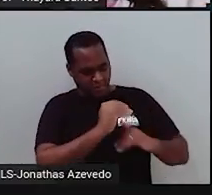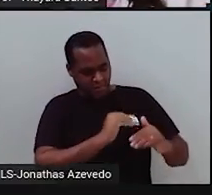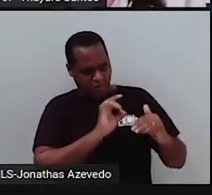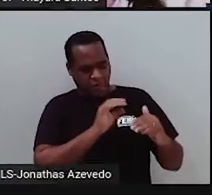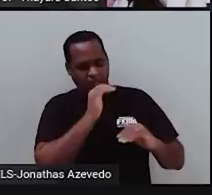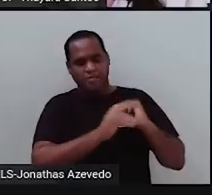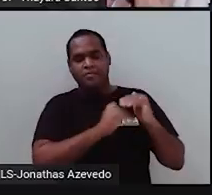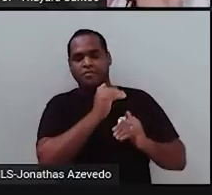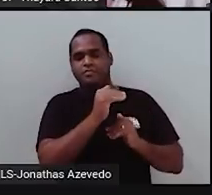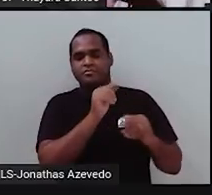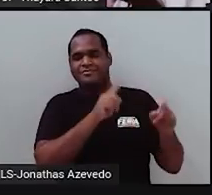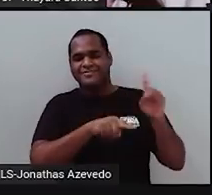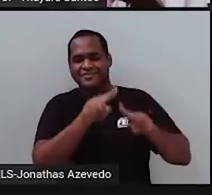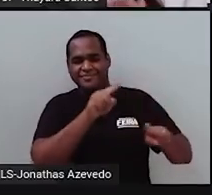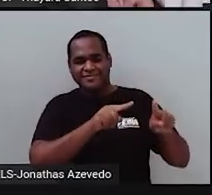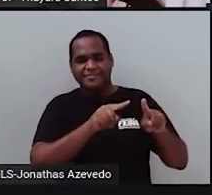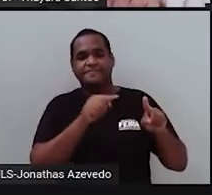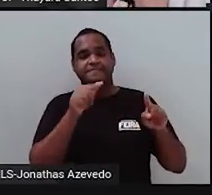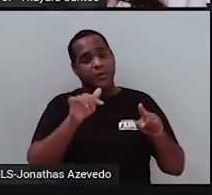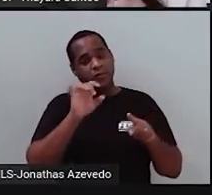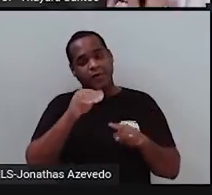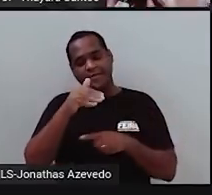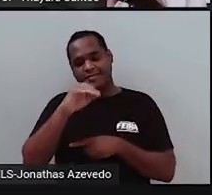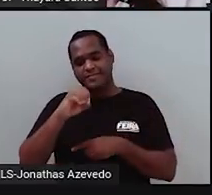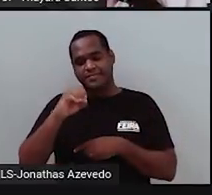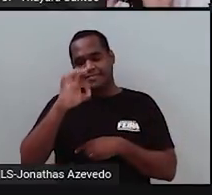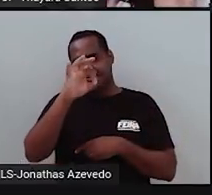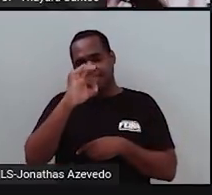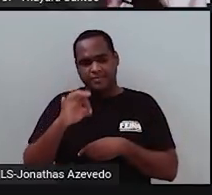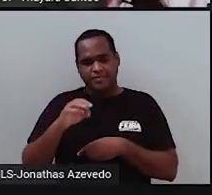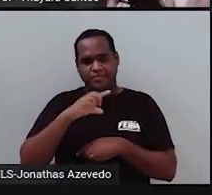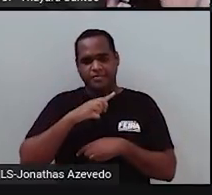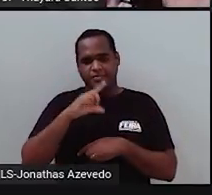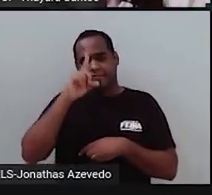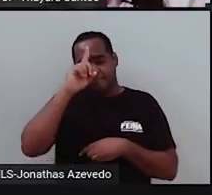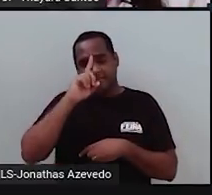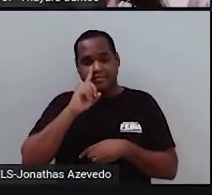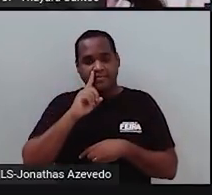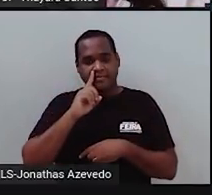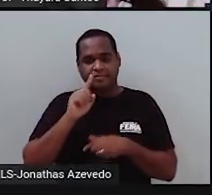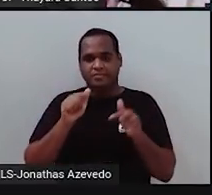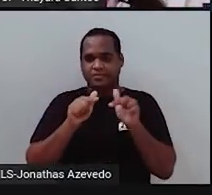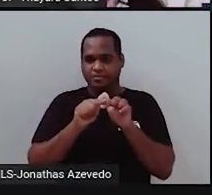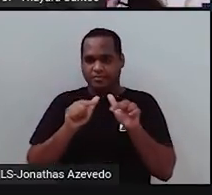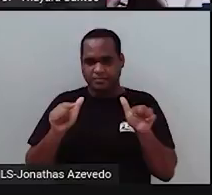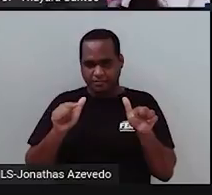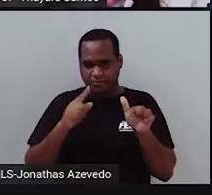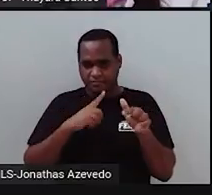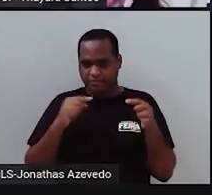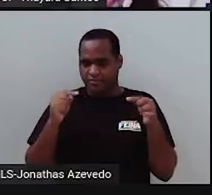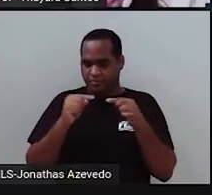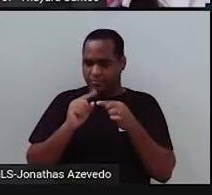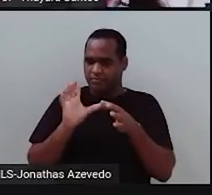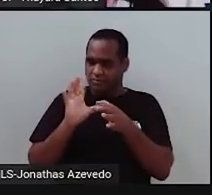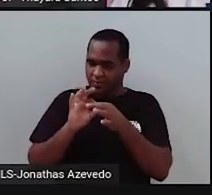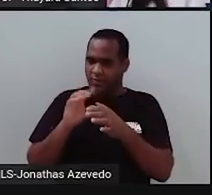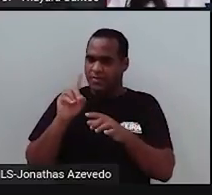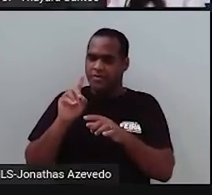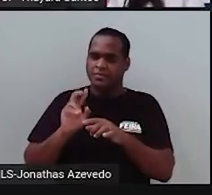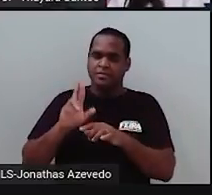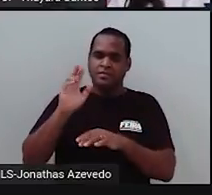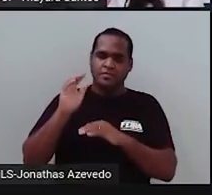característica dominante, então nasceram 100% de ervilhas amarelas e lisas, que são duas características dominantes.